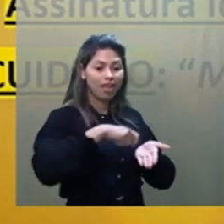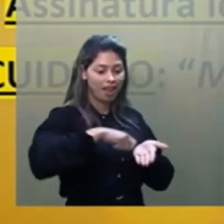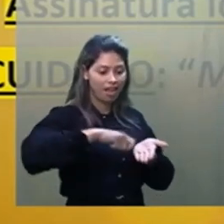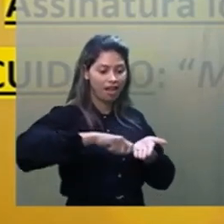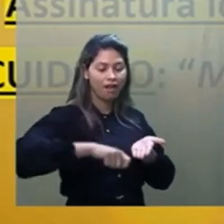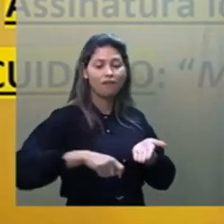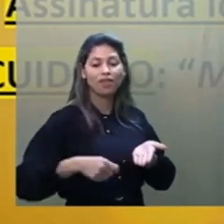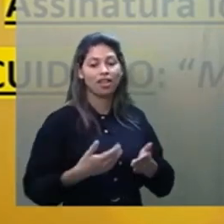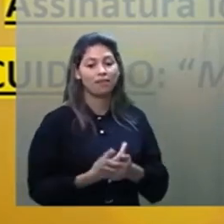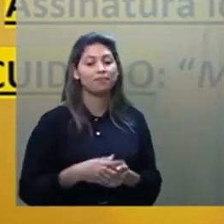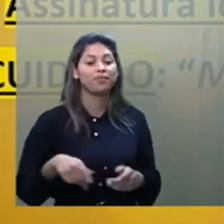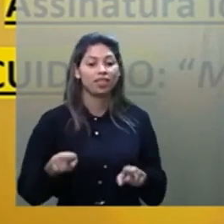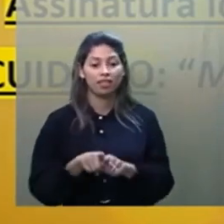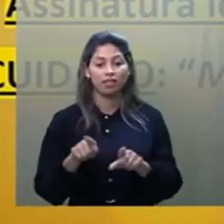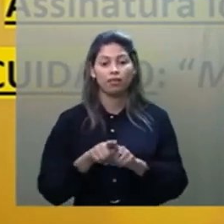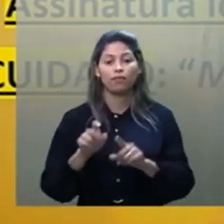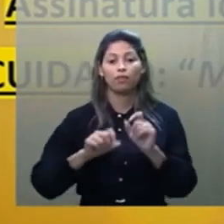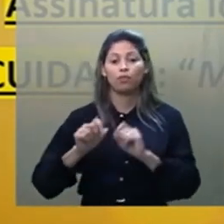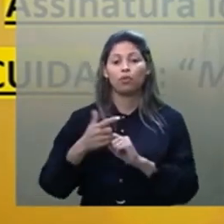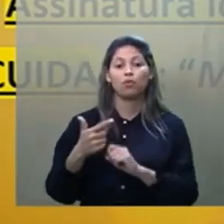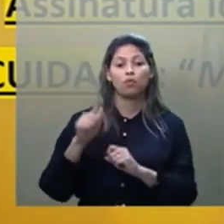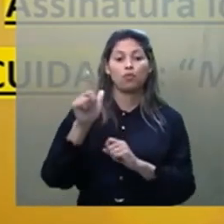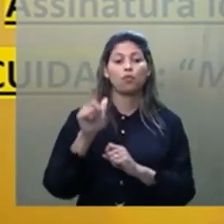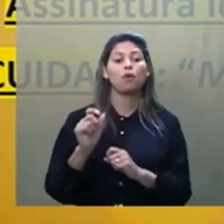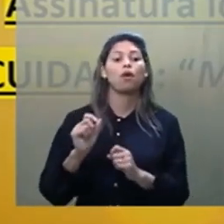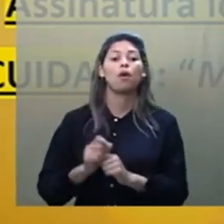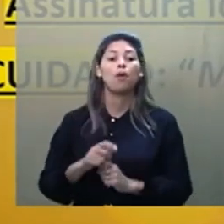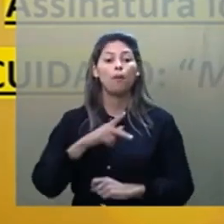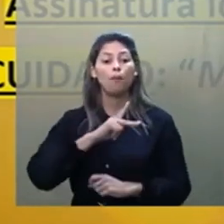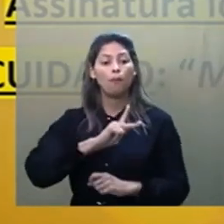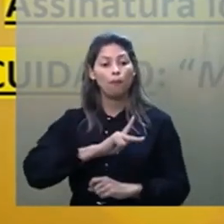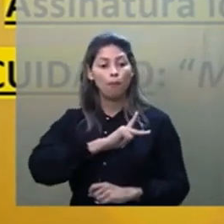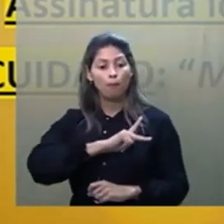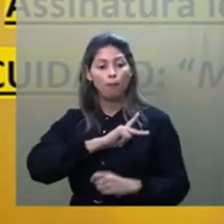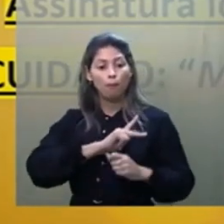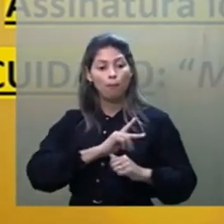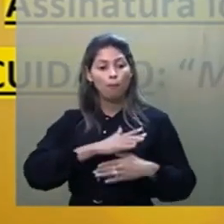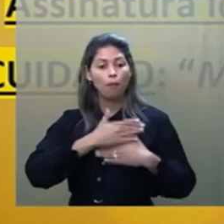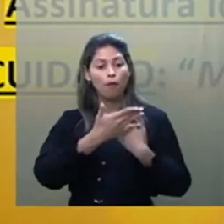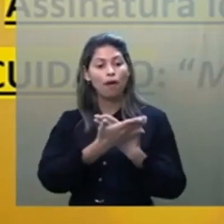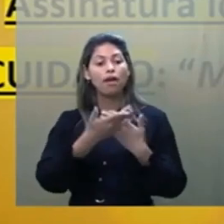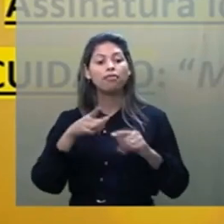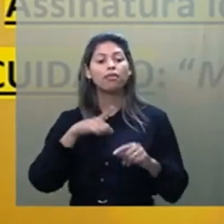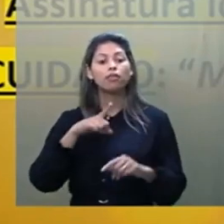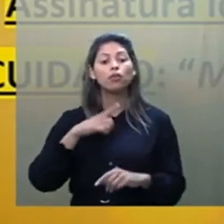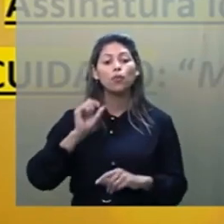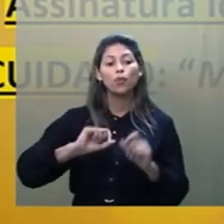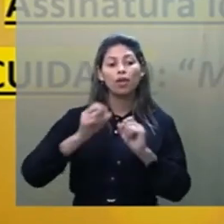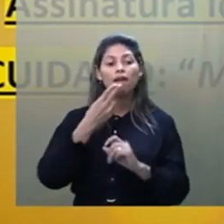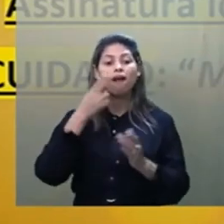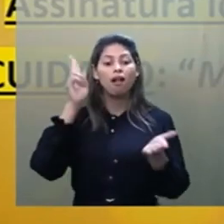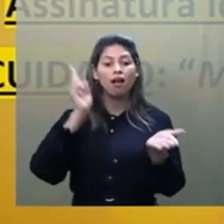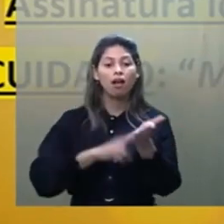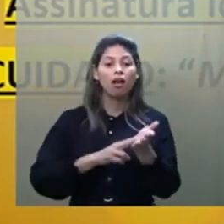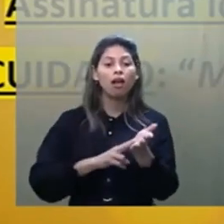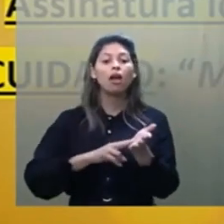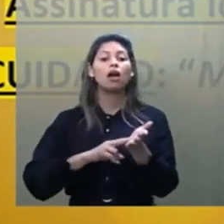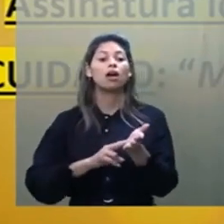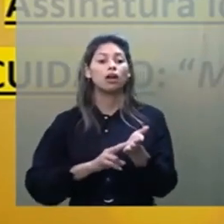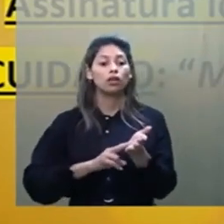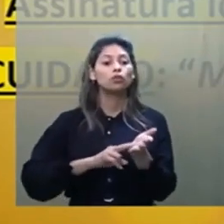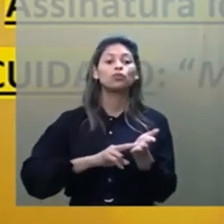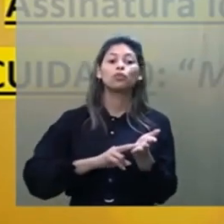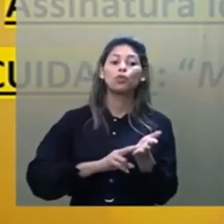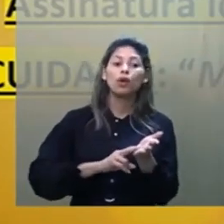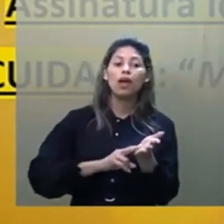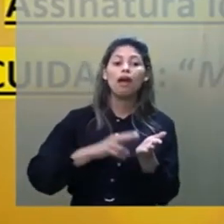Brasil, do poeta Castro Alves, não é? As cartas consoladoras, o Correio do Além, não é? Que é uma coisa extraordinária, com riqueza